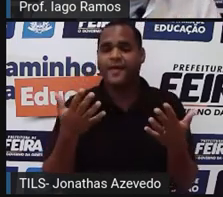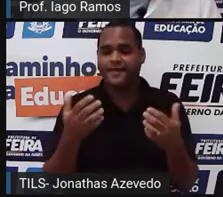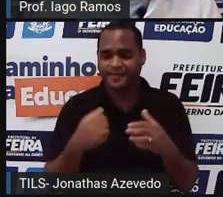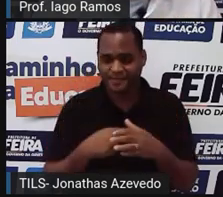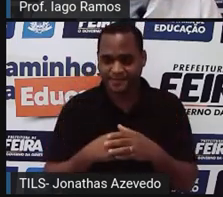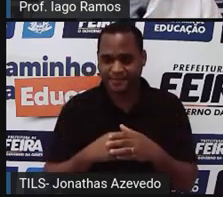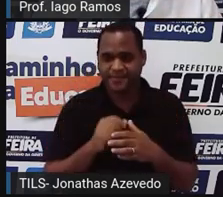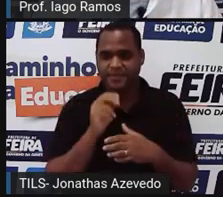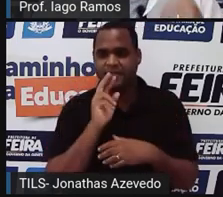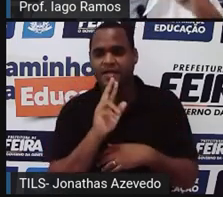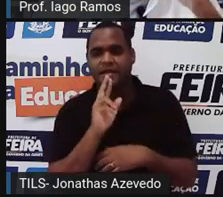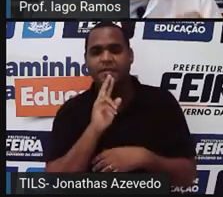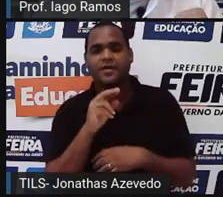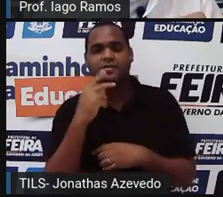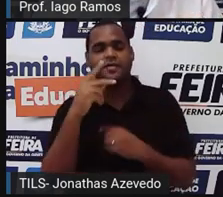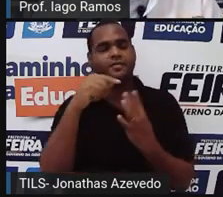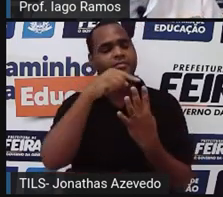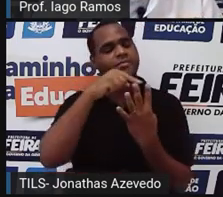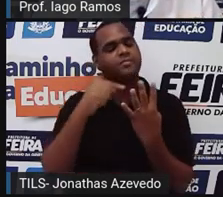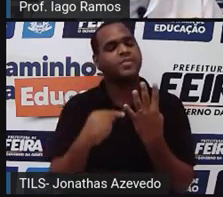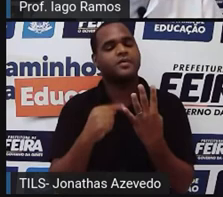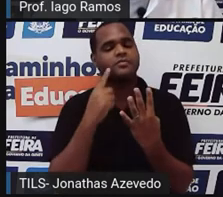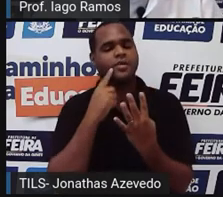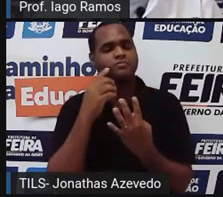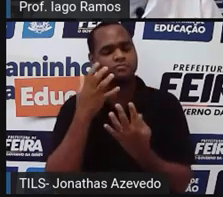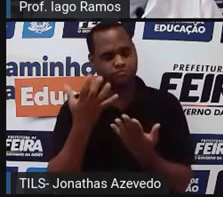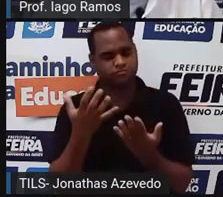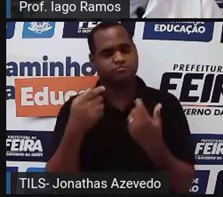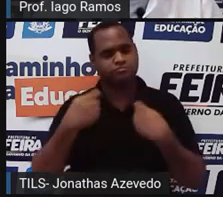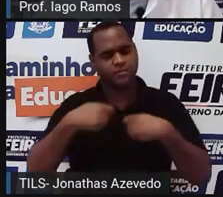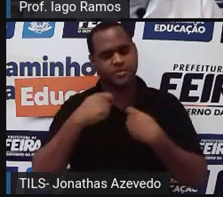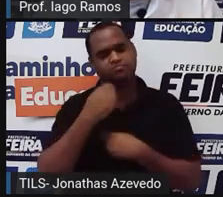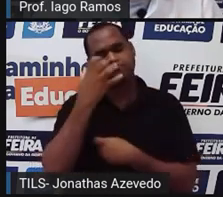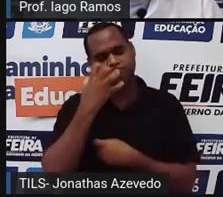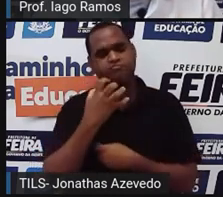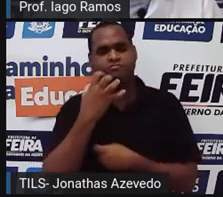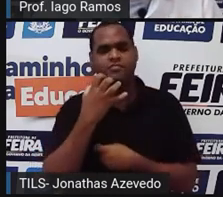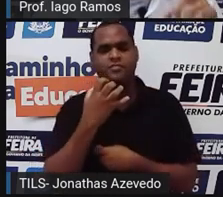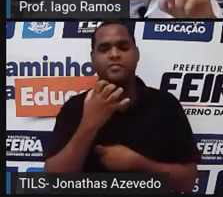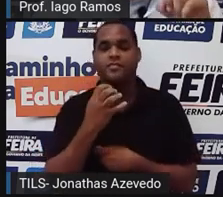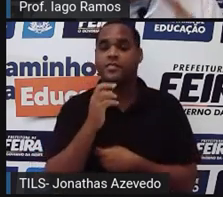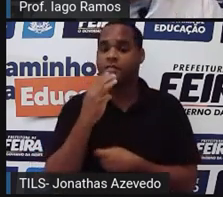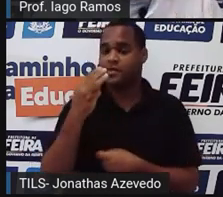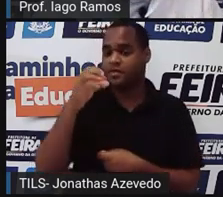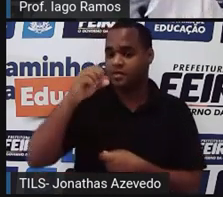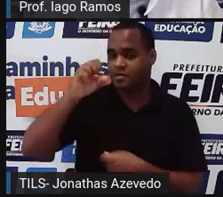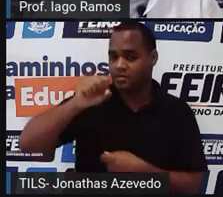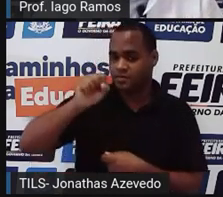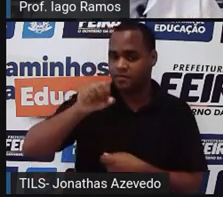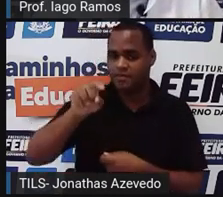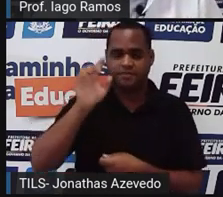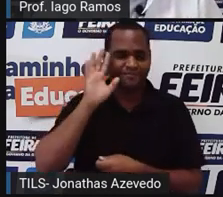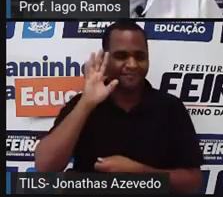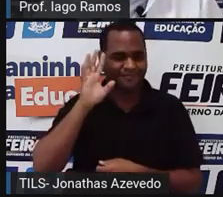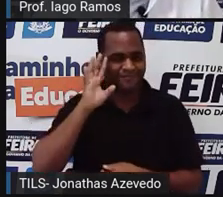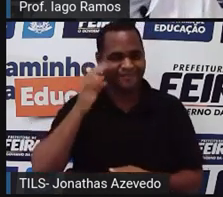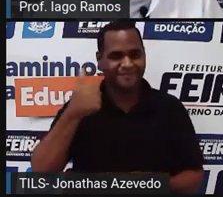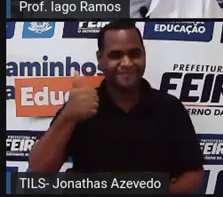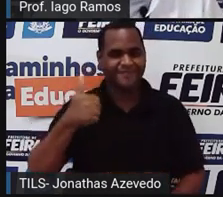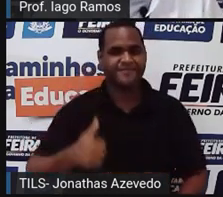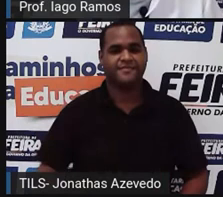resposta para você mesmo, com o máximo de sinceridade que você conseguir, tá bom? Então, eu vou te dar 30 segundinhos para você pensar nisso.